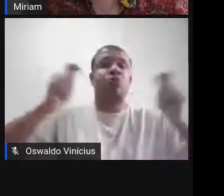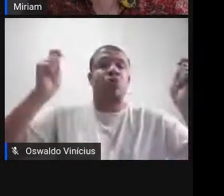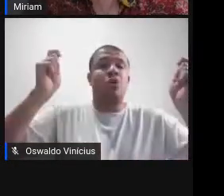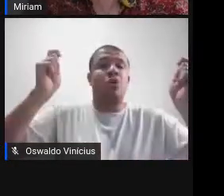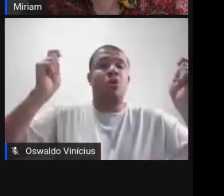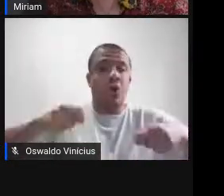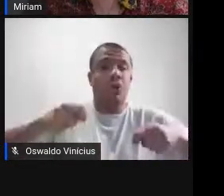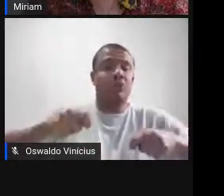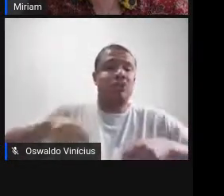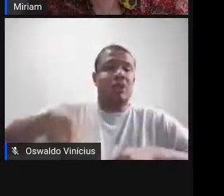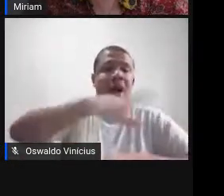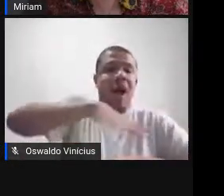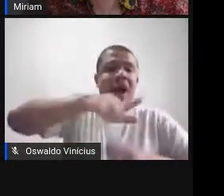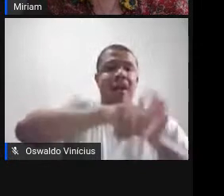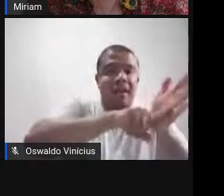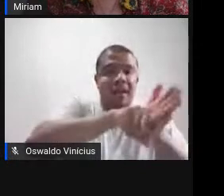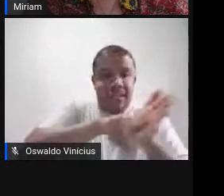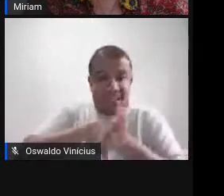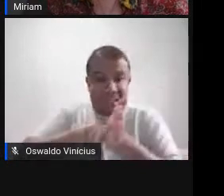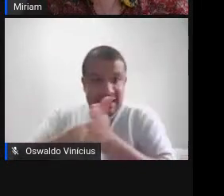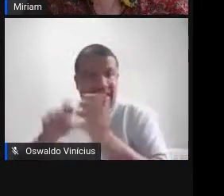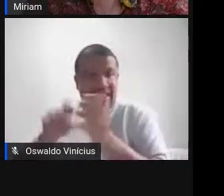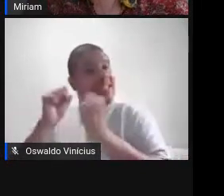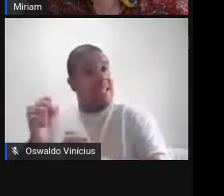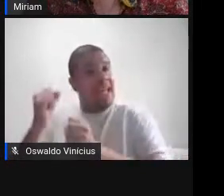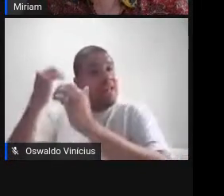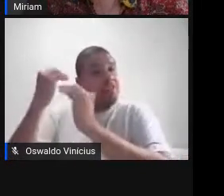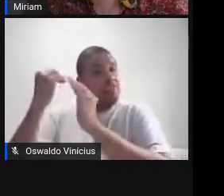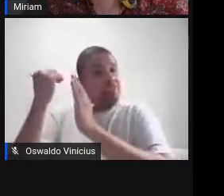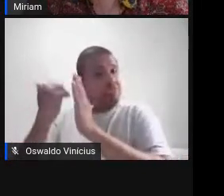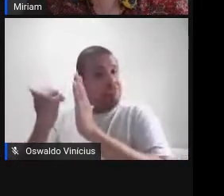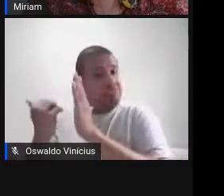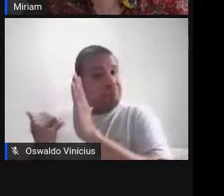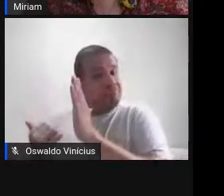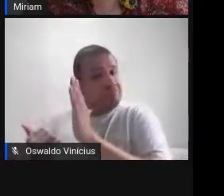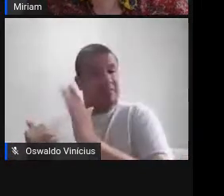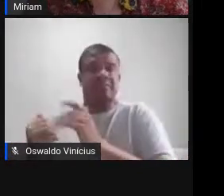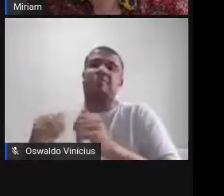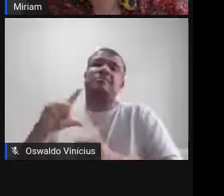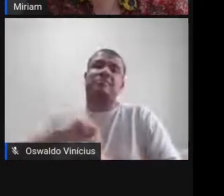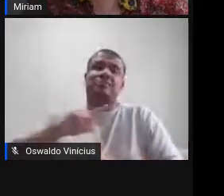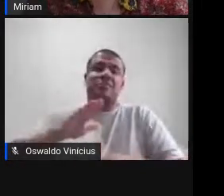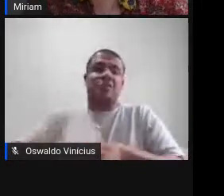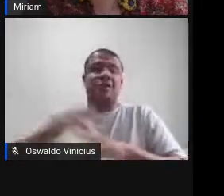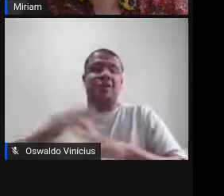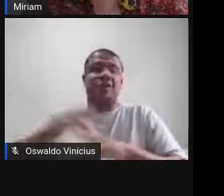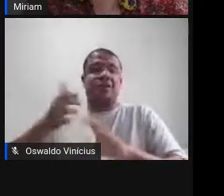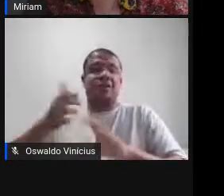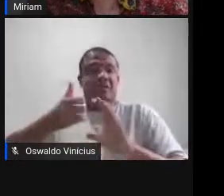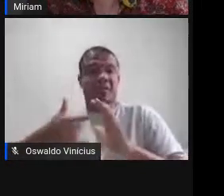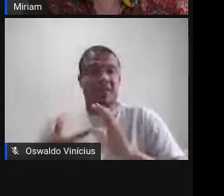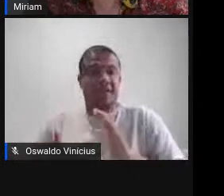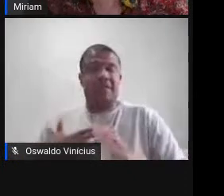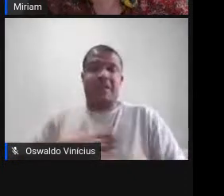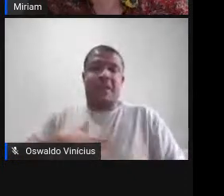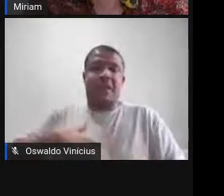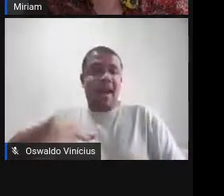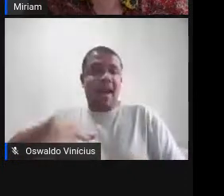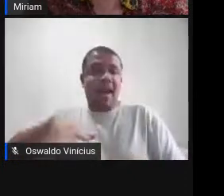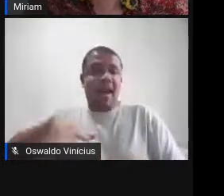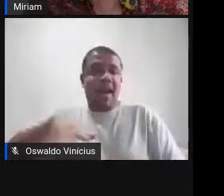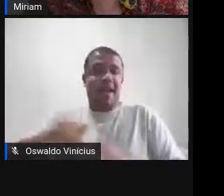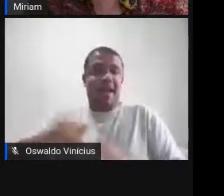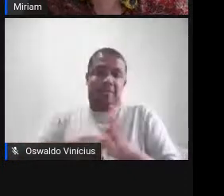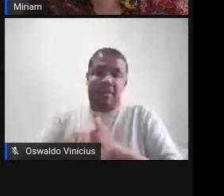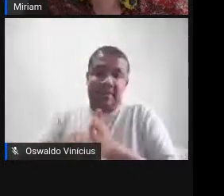investigação sem restrições hierárquicas é um dos aspectos que mais me encantam nessa nossa linha de pesquisa. E quem já